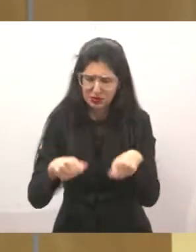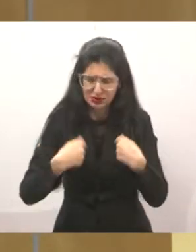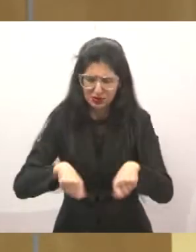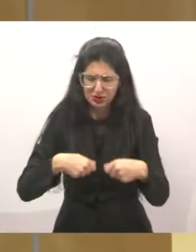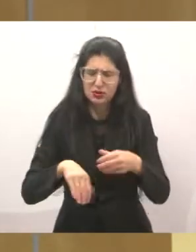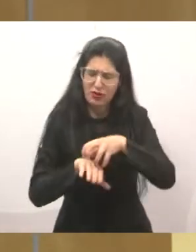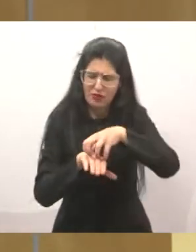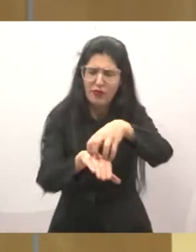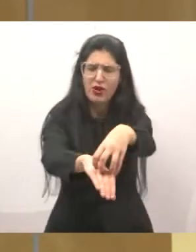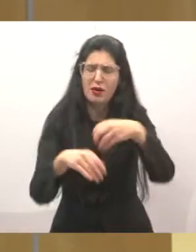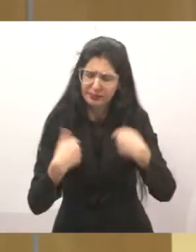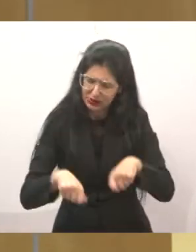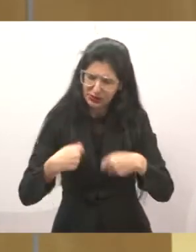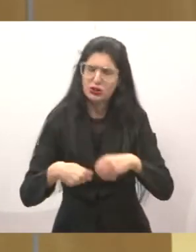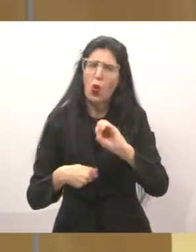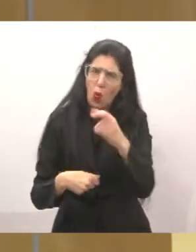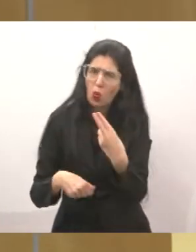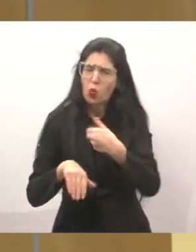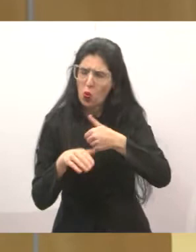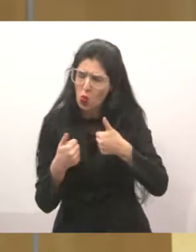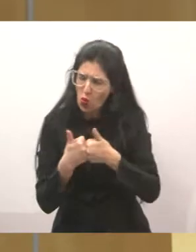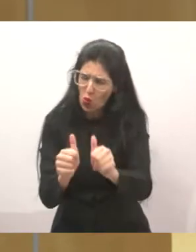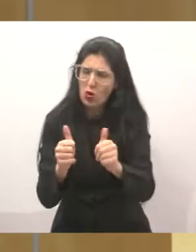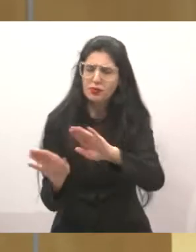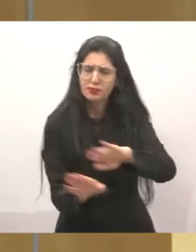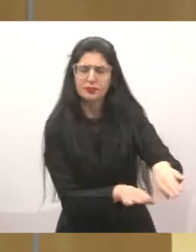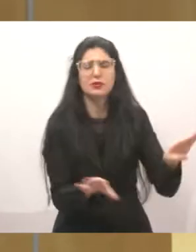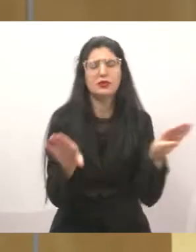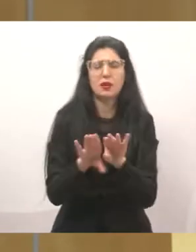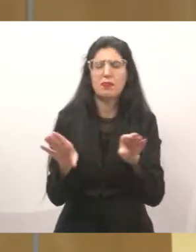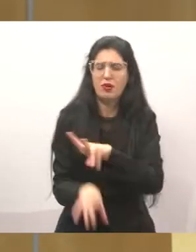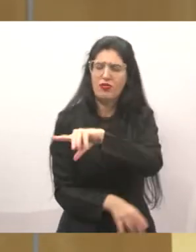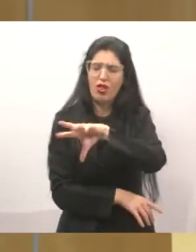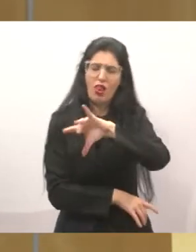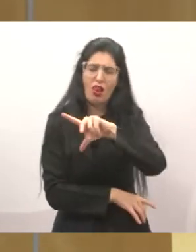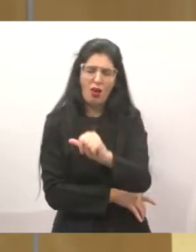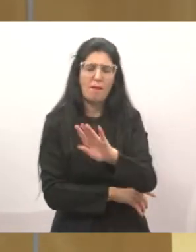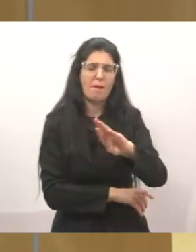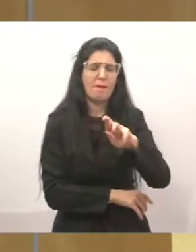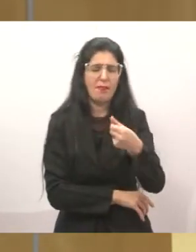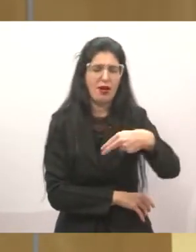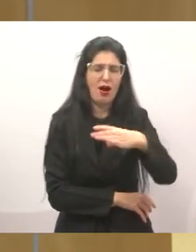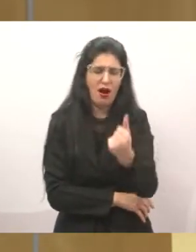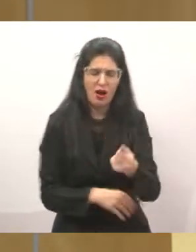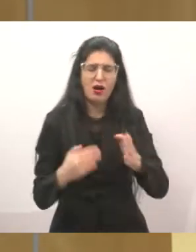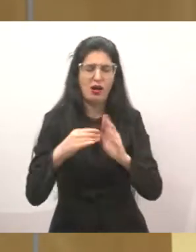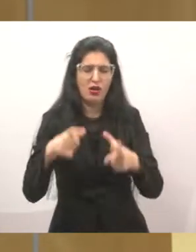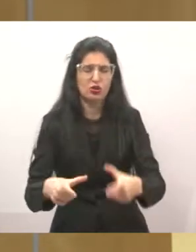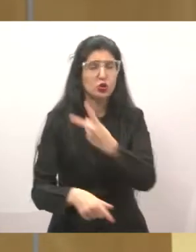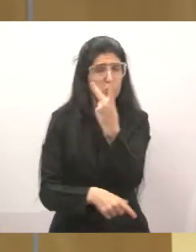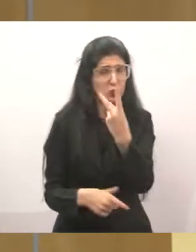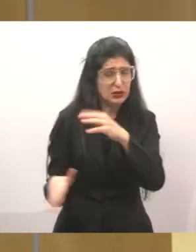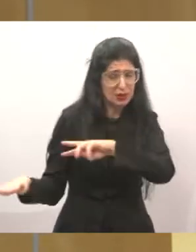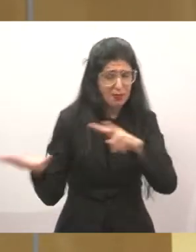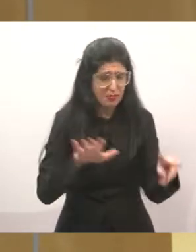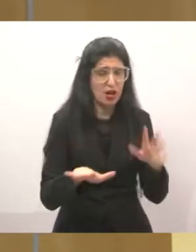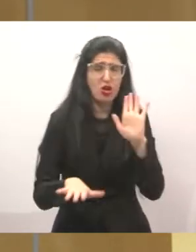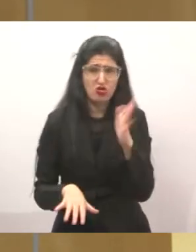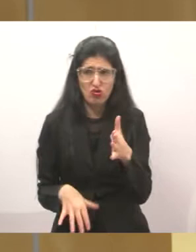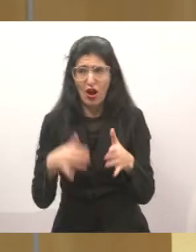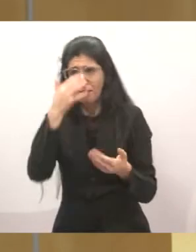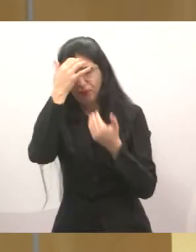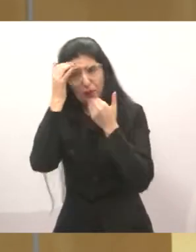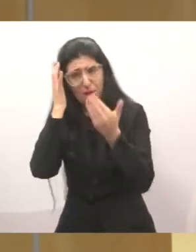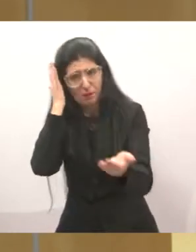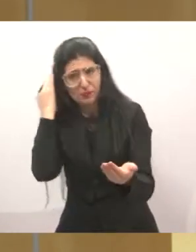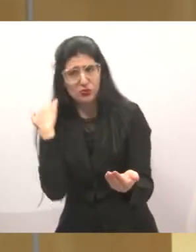Quero cobrar aqui também, vários moradores ali do Vila Branca estão me cobrando. Já faz duas semanas, né? Duas semanas que eu fiz